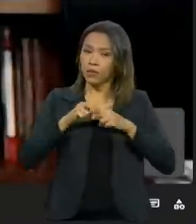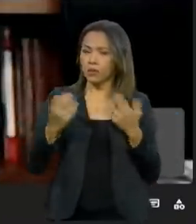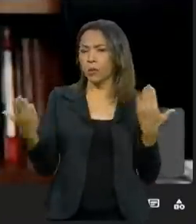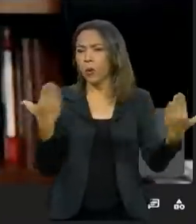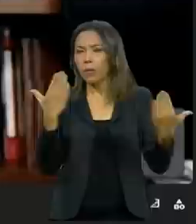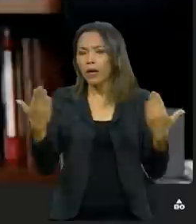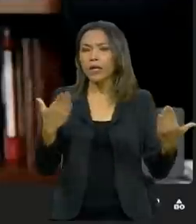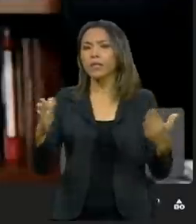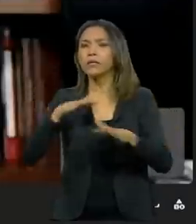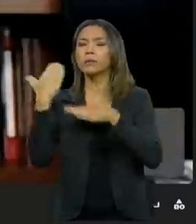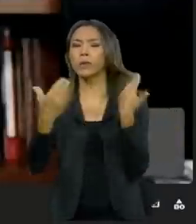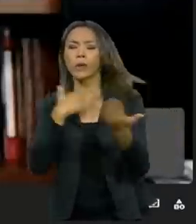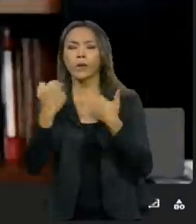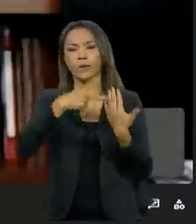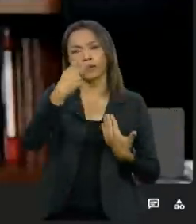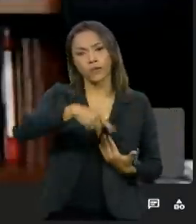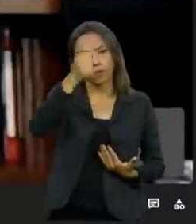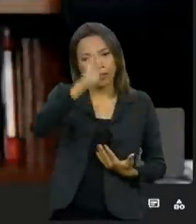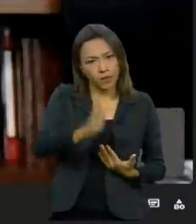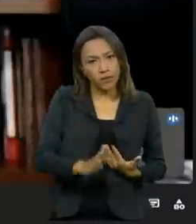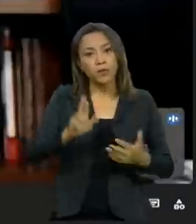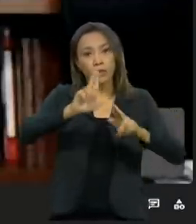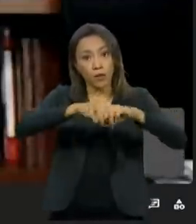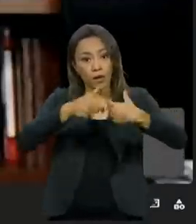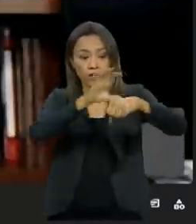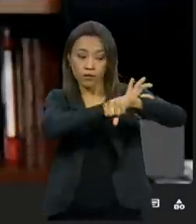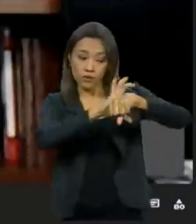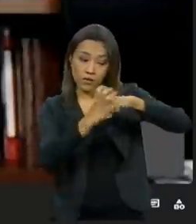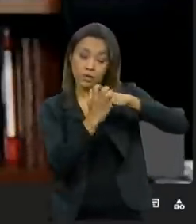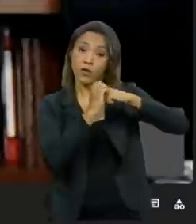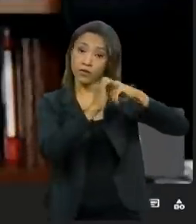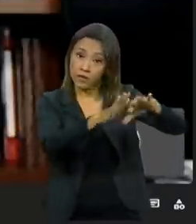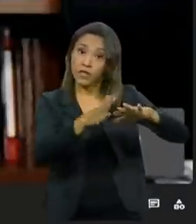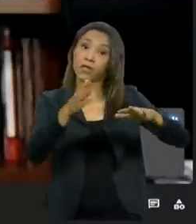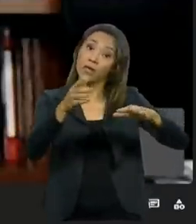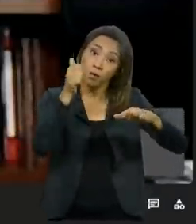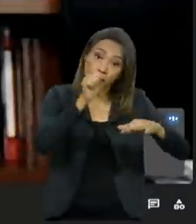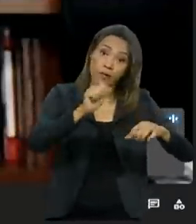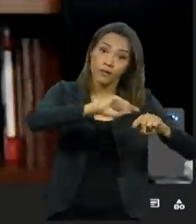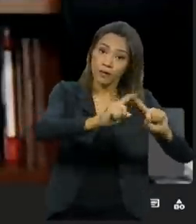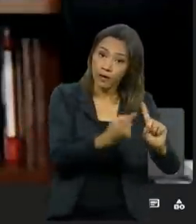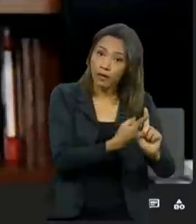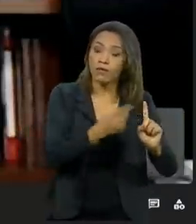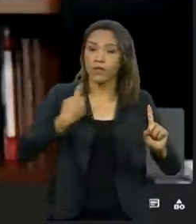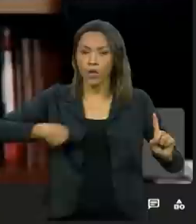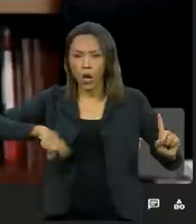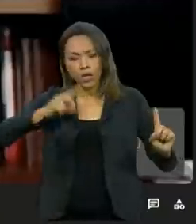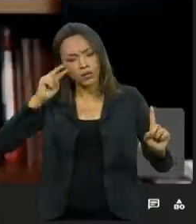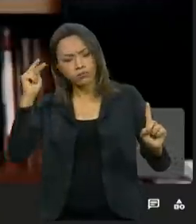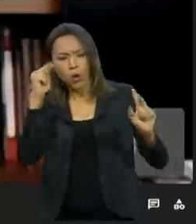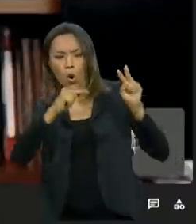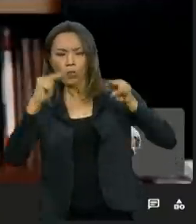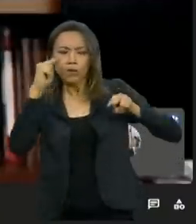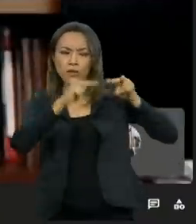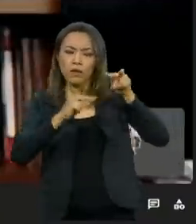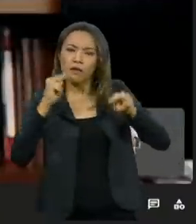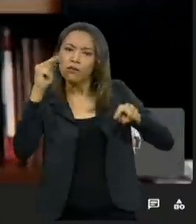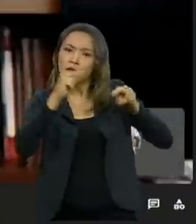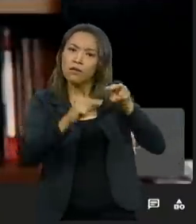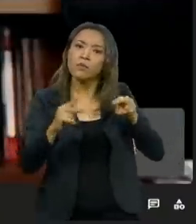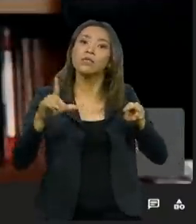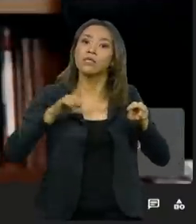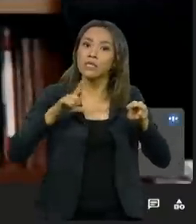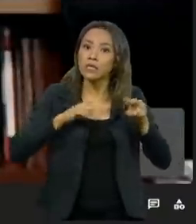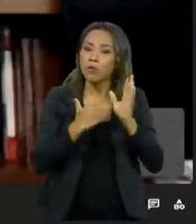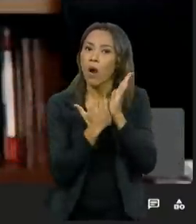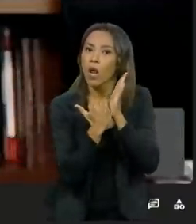mortalidade no nosso país pela Covid-19 em gestantes, nós observamos que existe um aumento